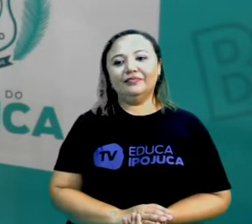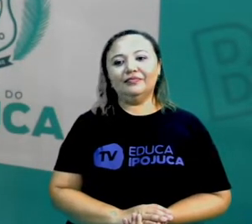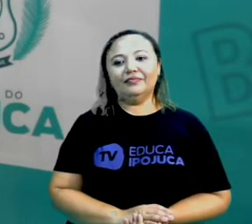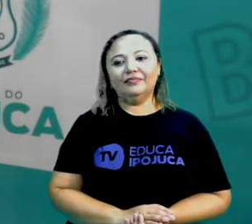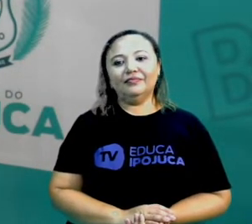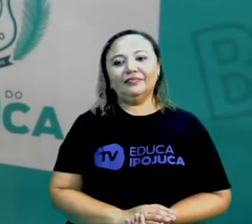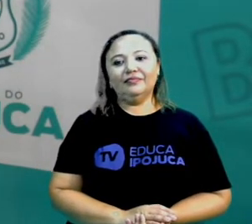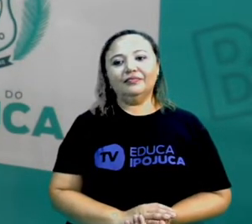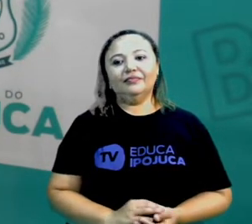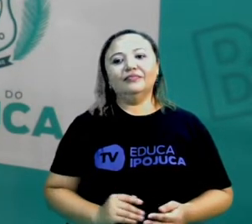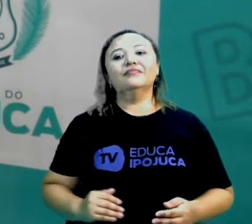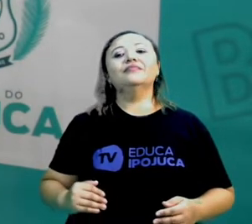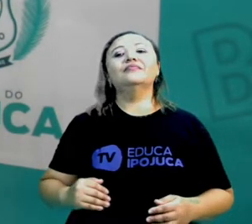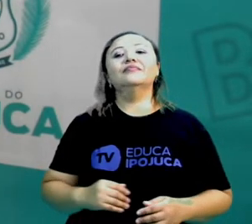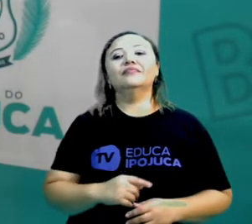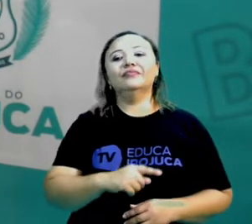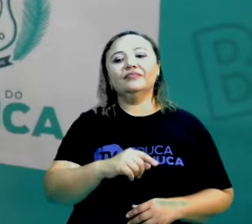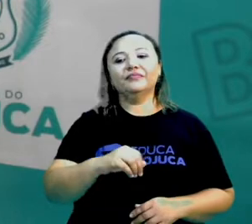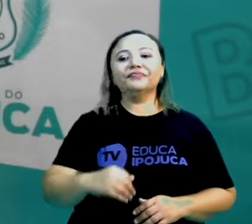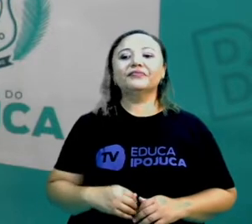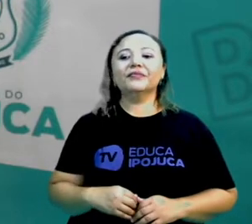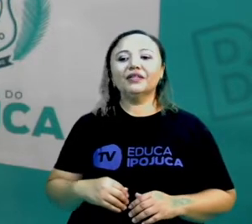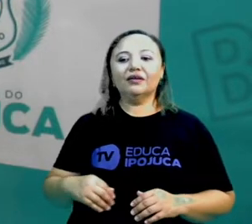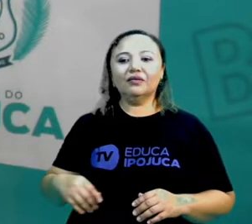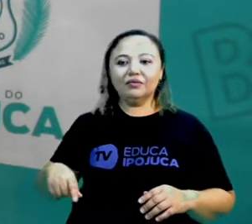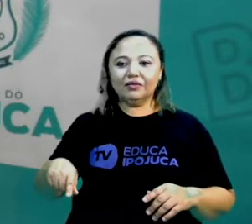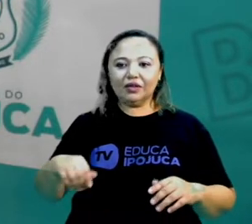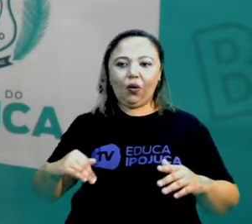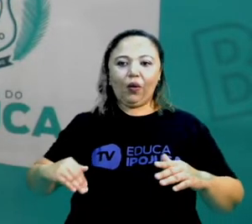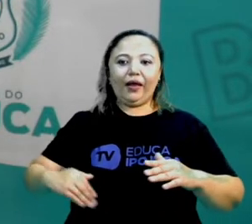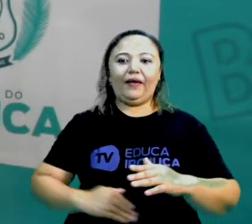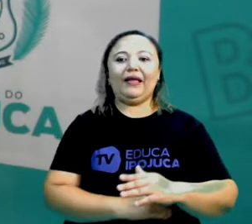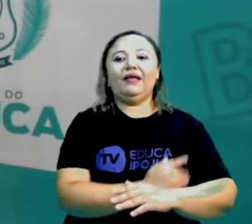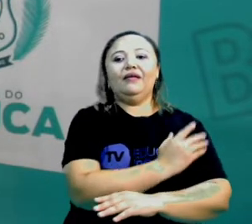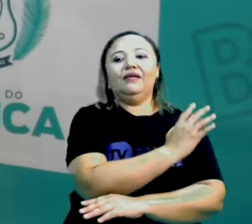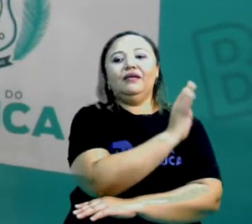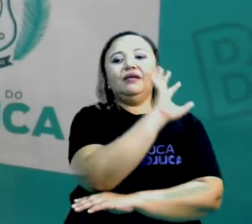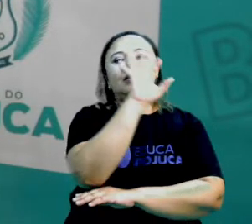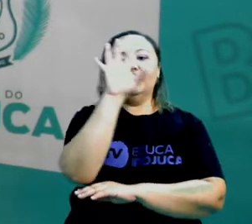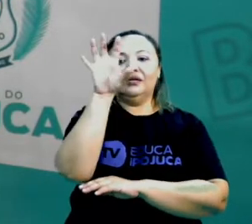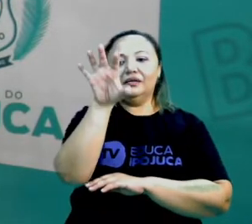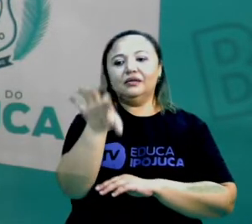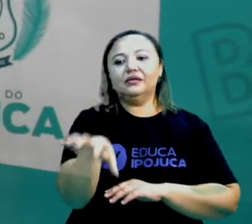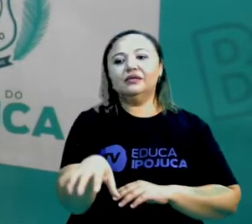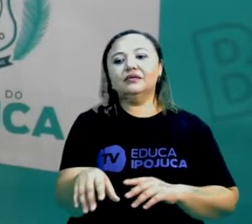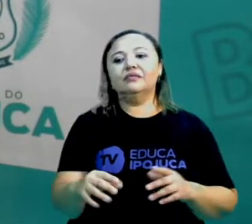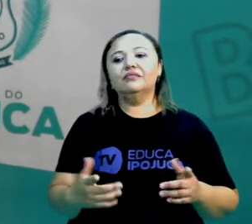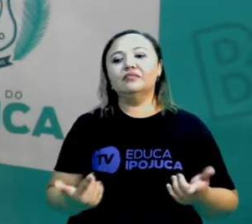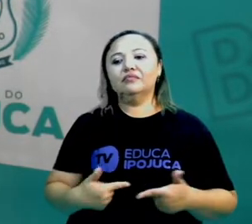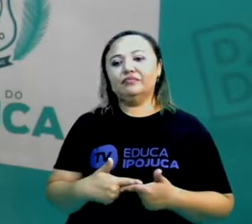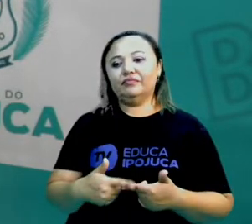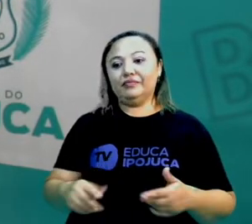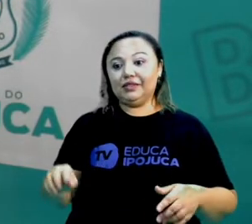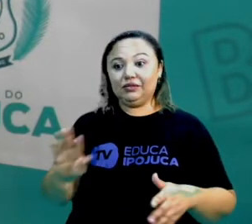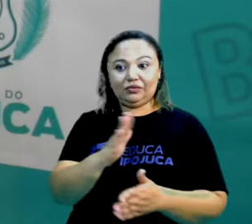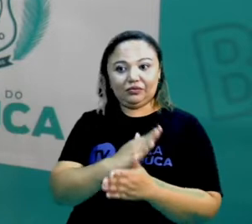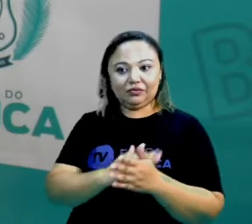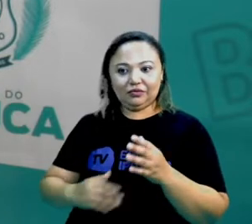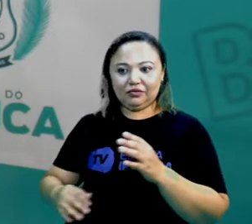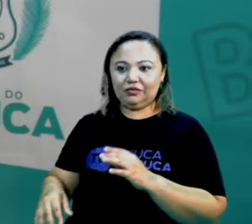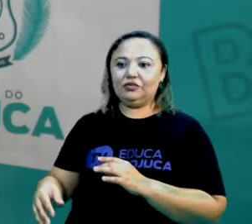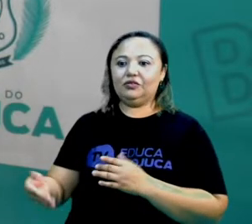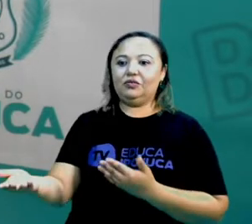Todos eles estão lá, habitando, se relacionando uns com os outros,